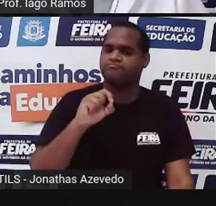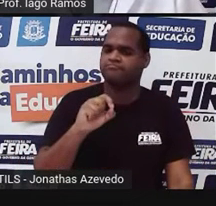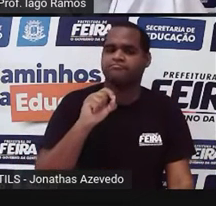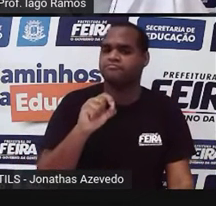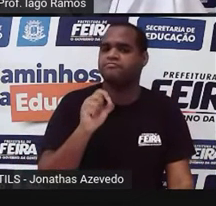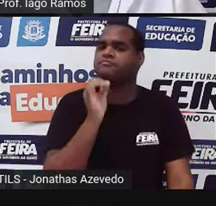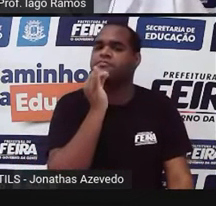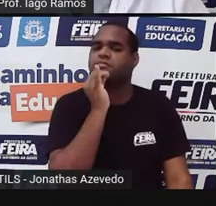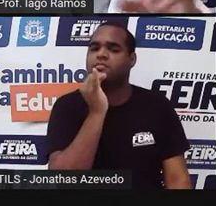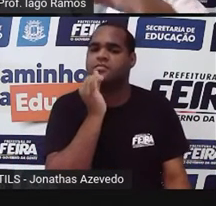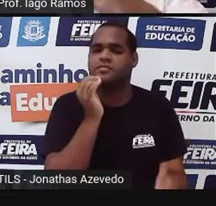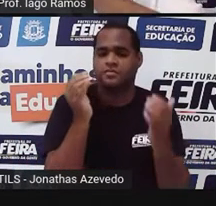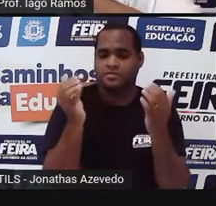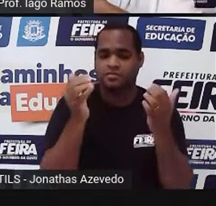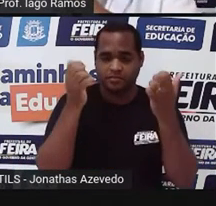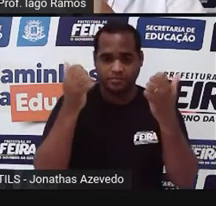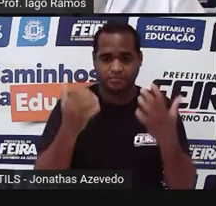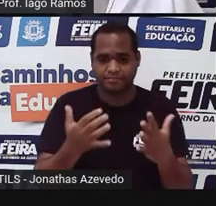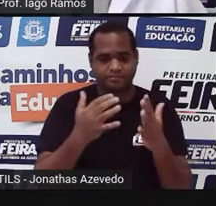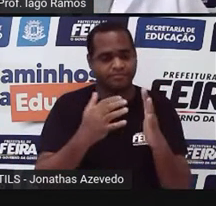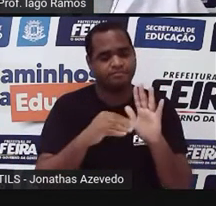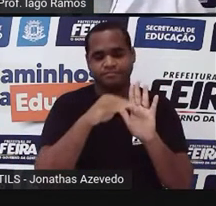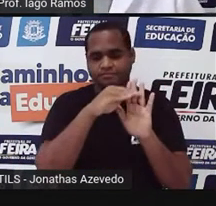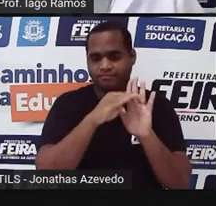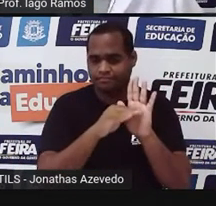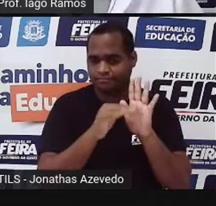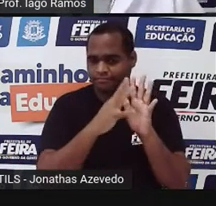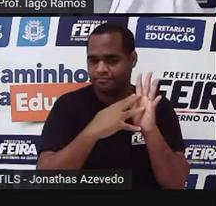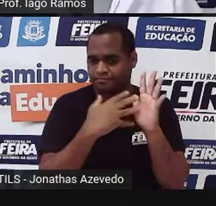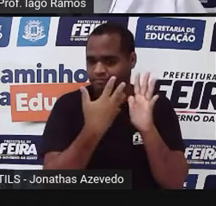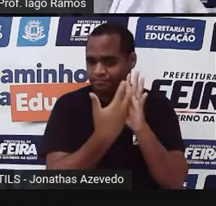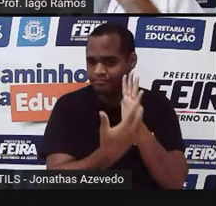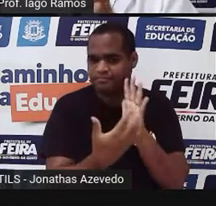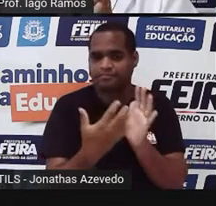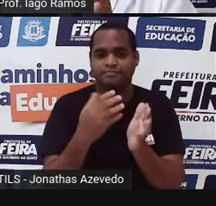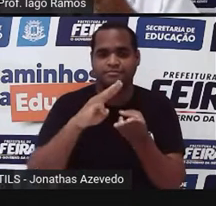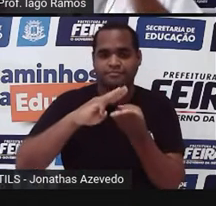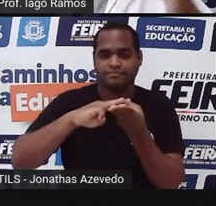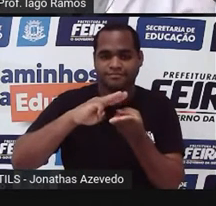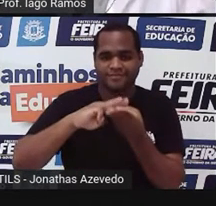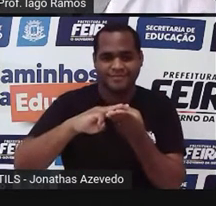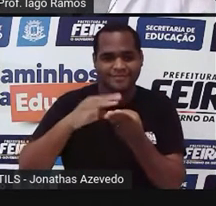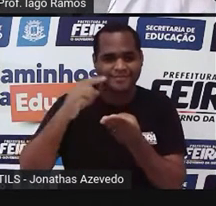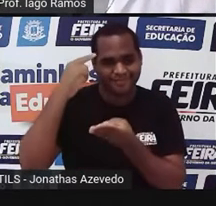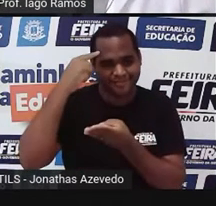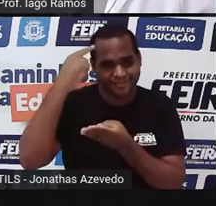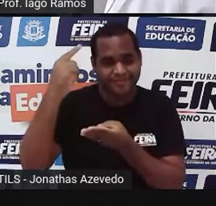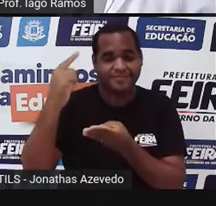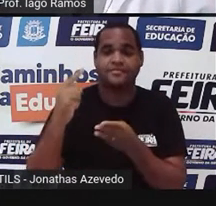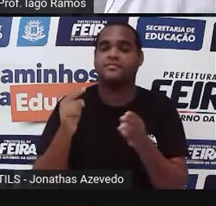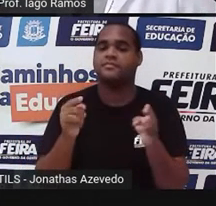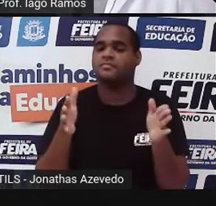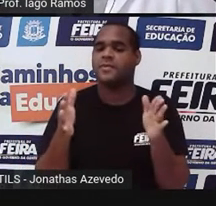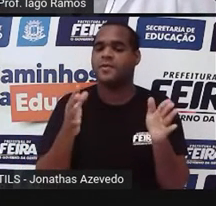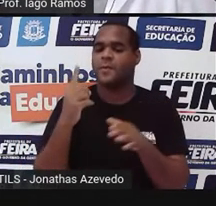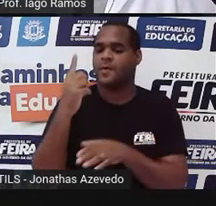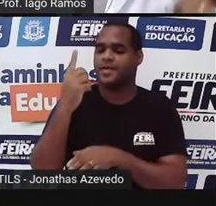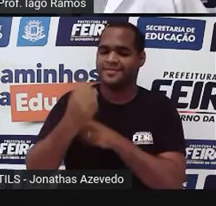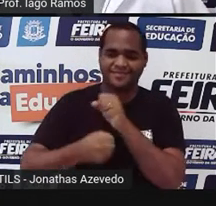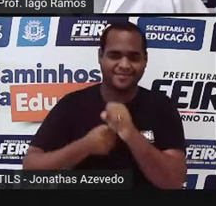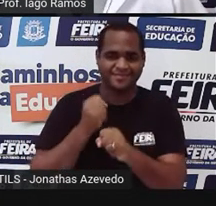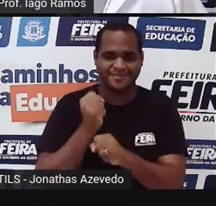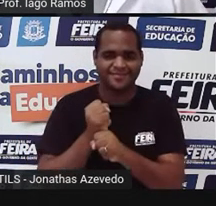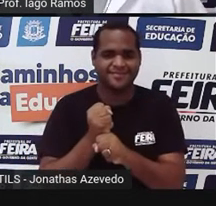ó, por exemplo, o seu boletim de matemática. Olha só, o boletim aí durante um ano, né?